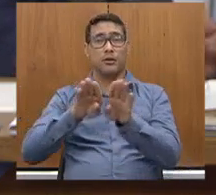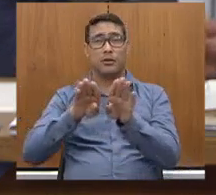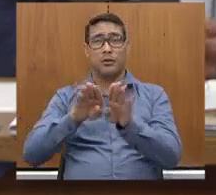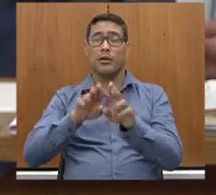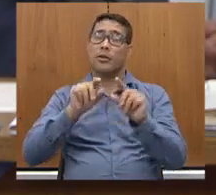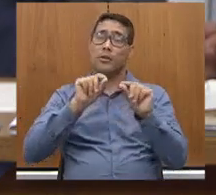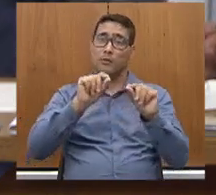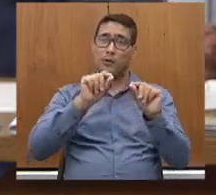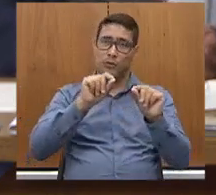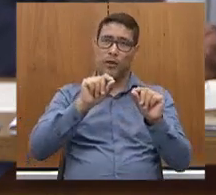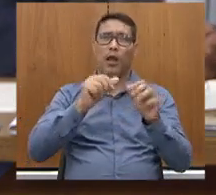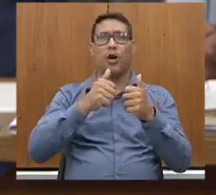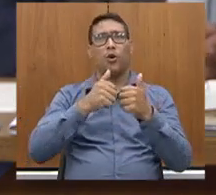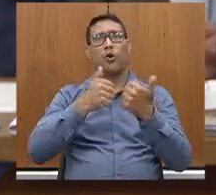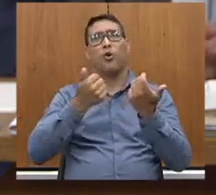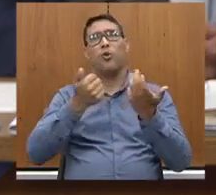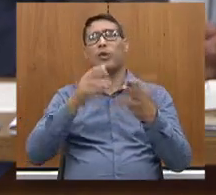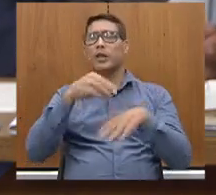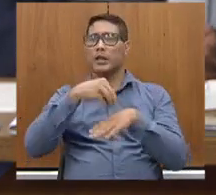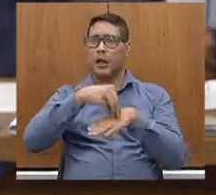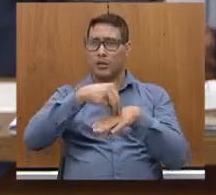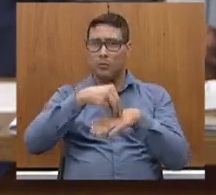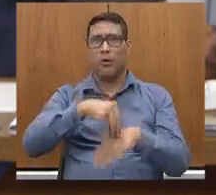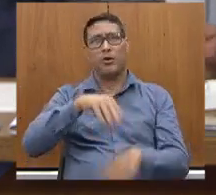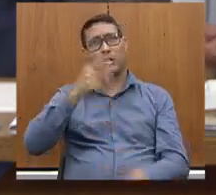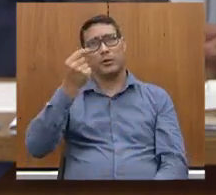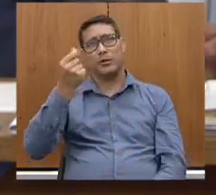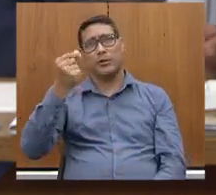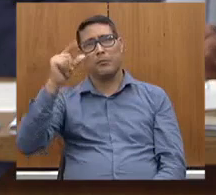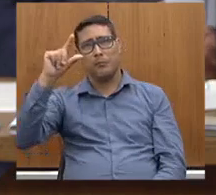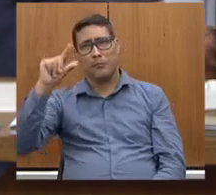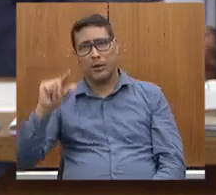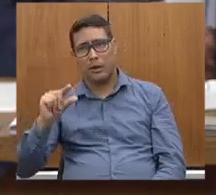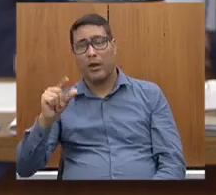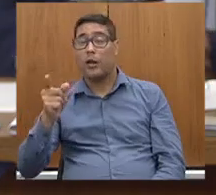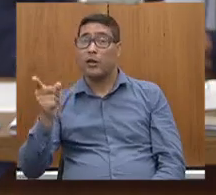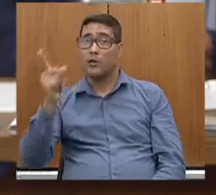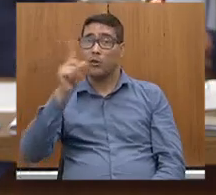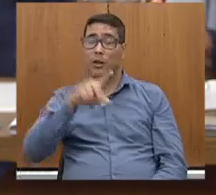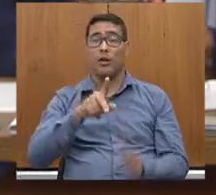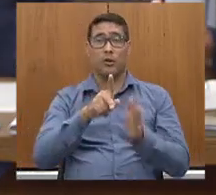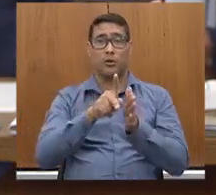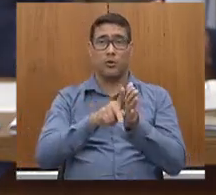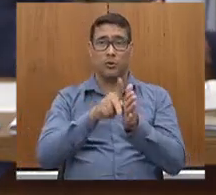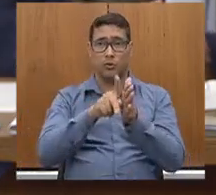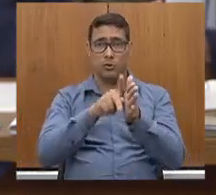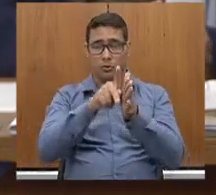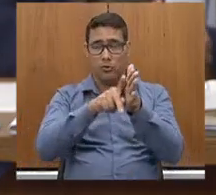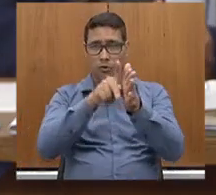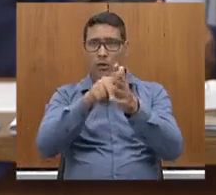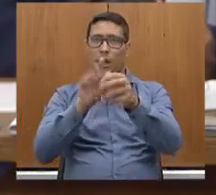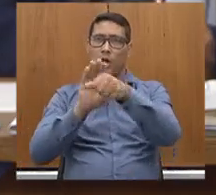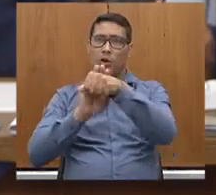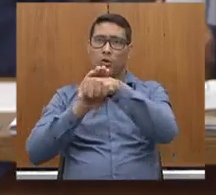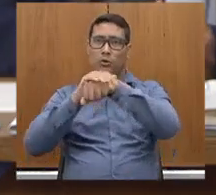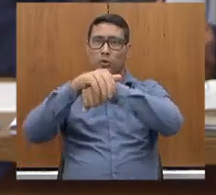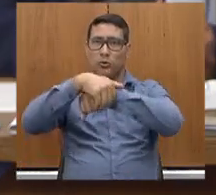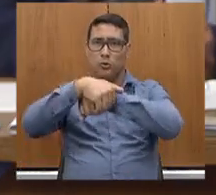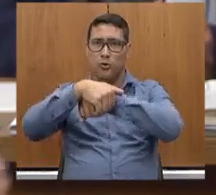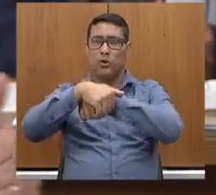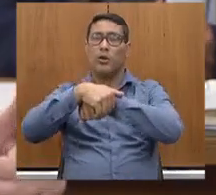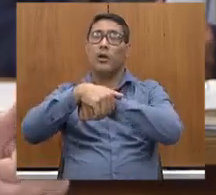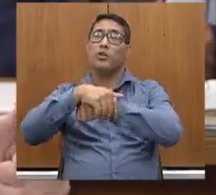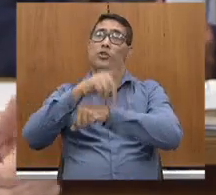cargas e do nosso povo de Minas Gerais. Olha, meu trem noturno aí para a gente economizar